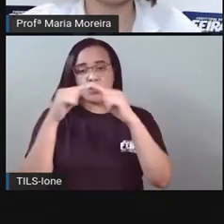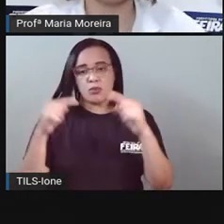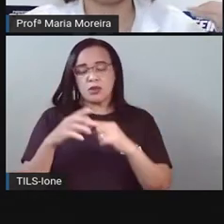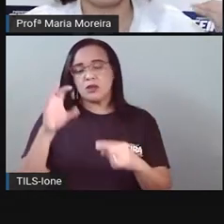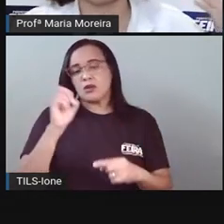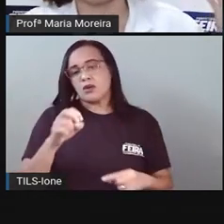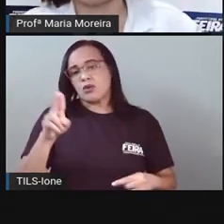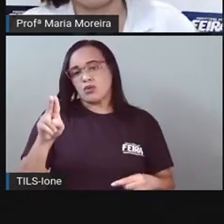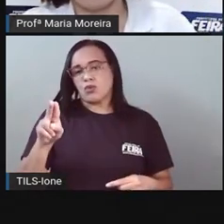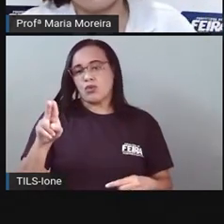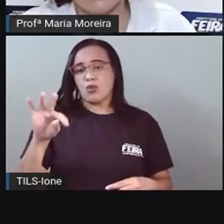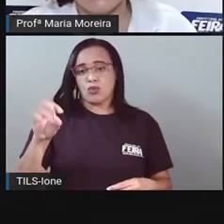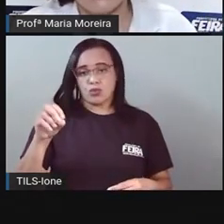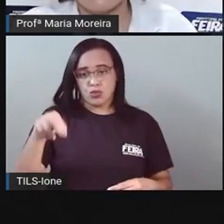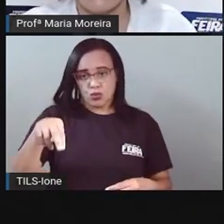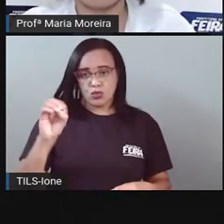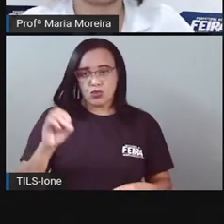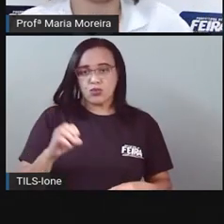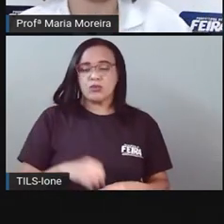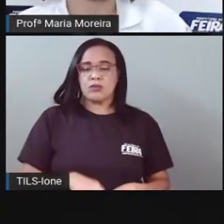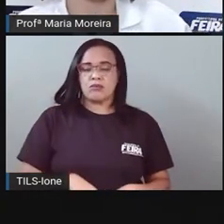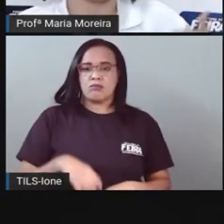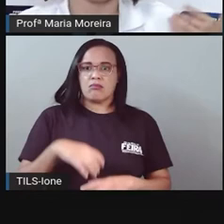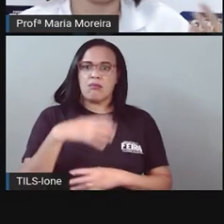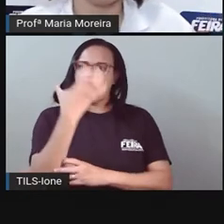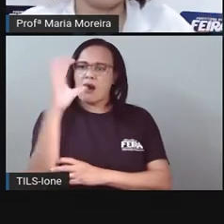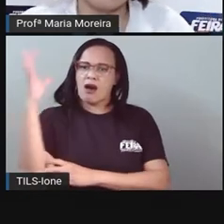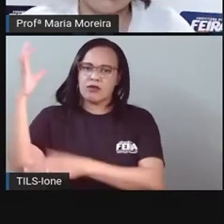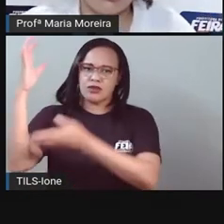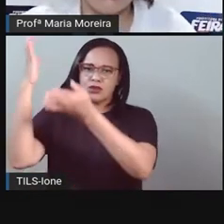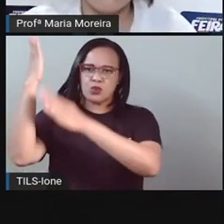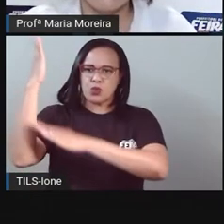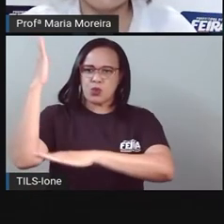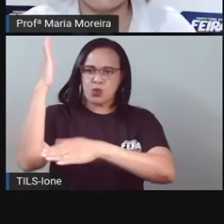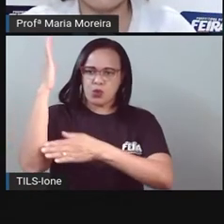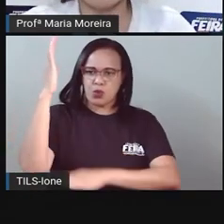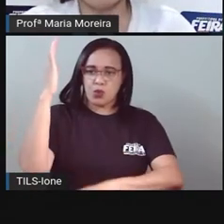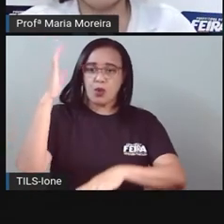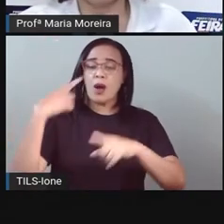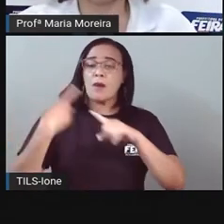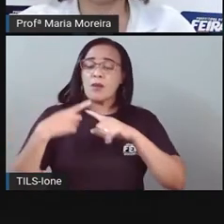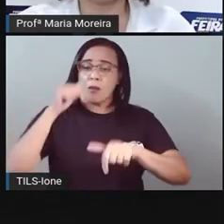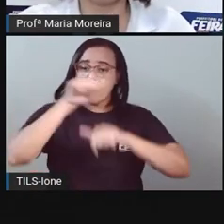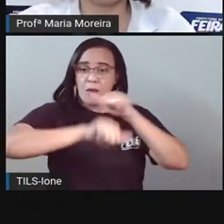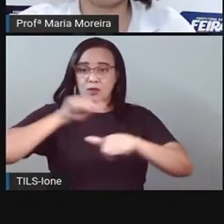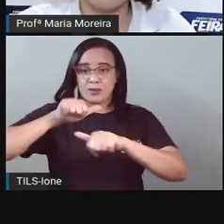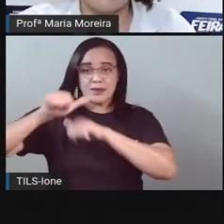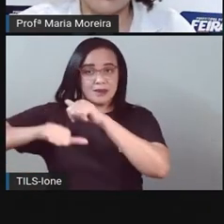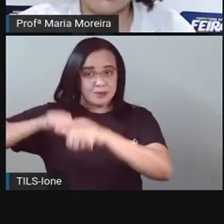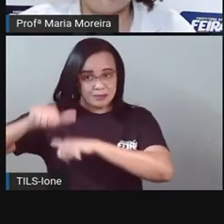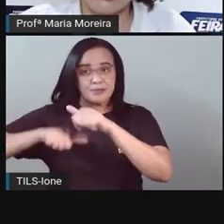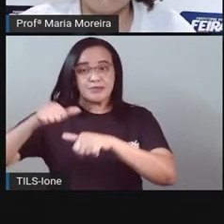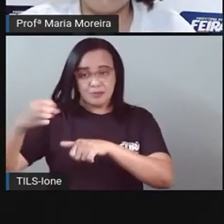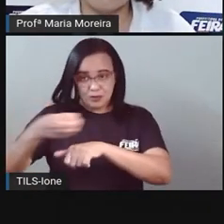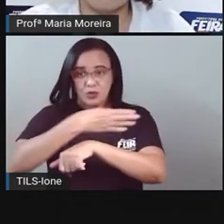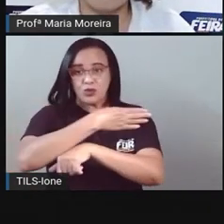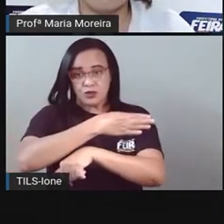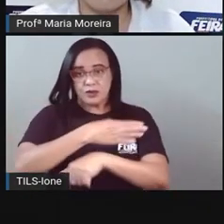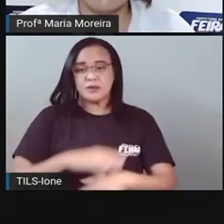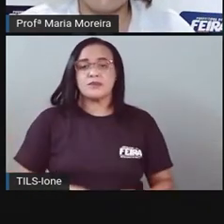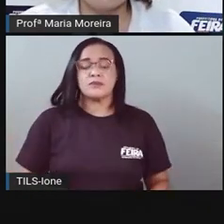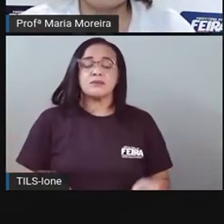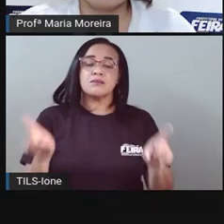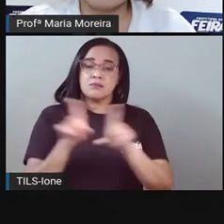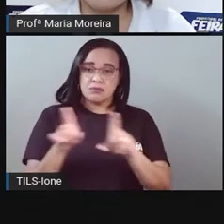outono que caem as folhas aí Das árvores Que vê essa renovação Certo? No inverno, né? Uma outra